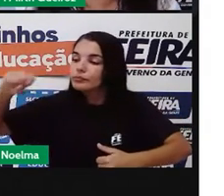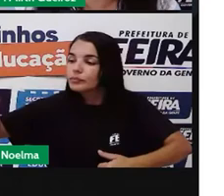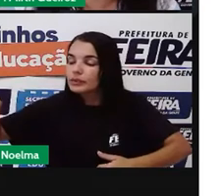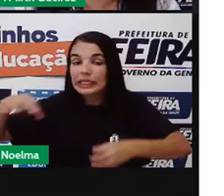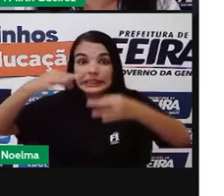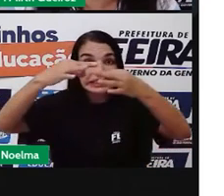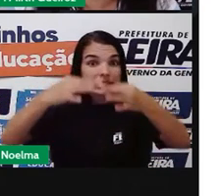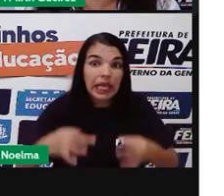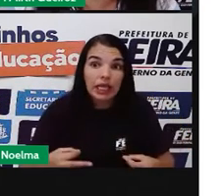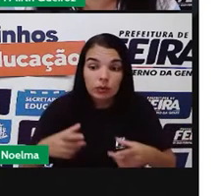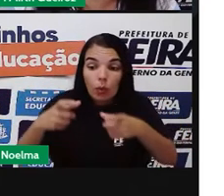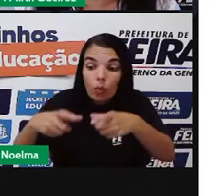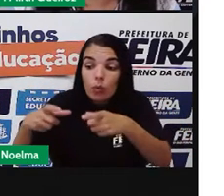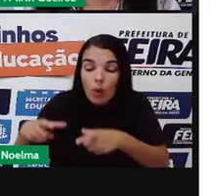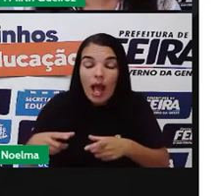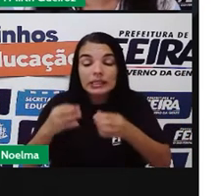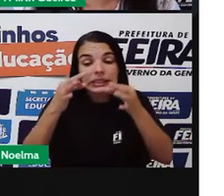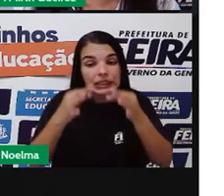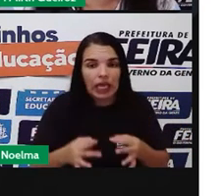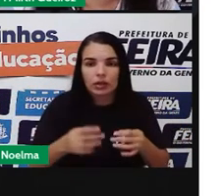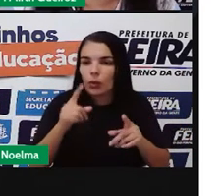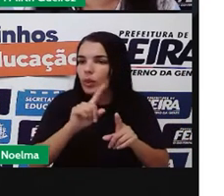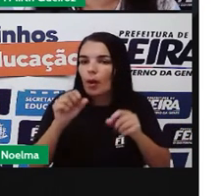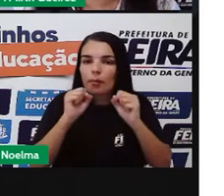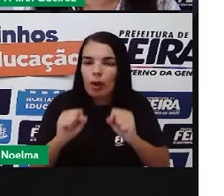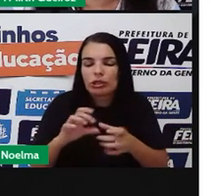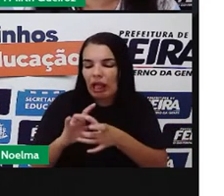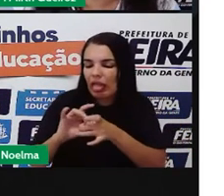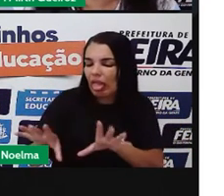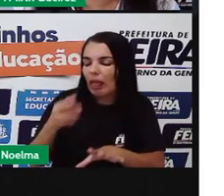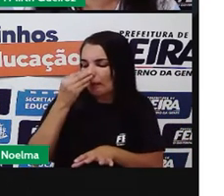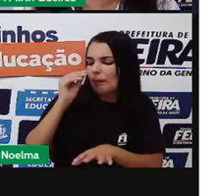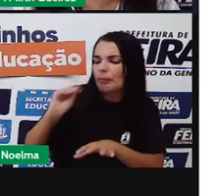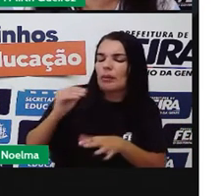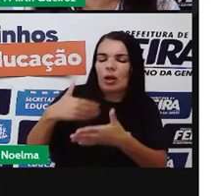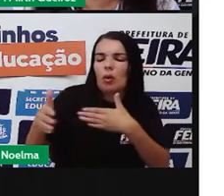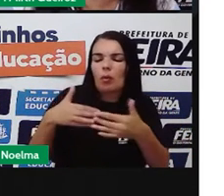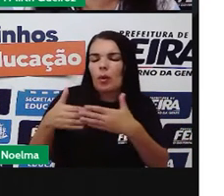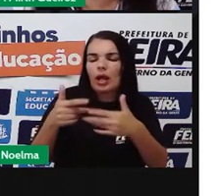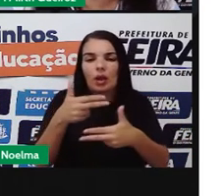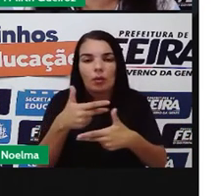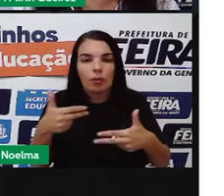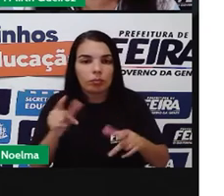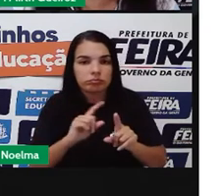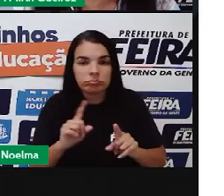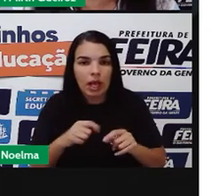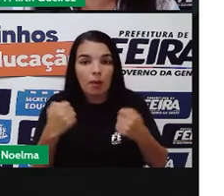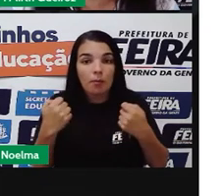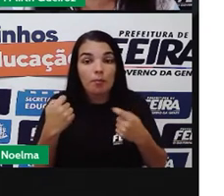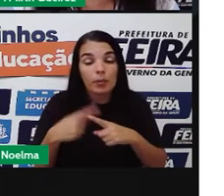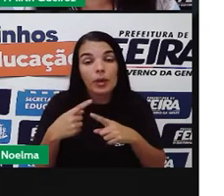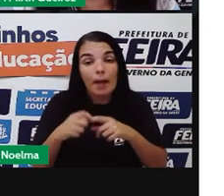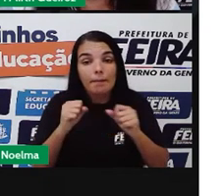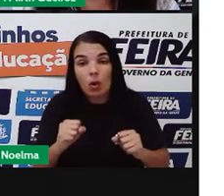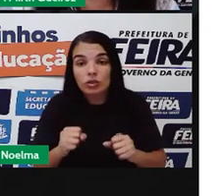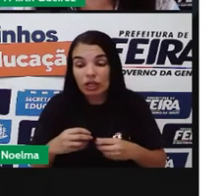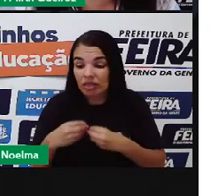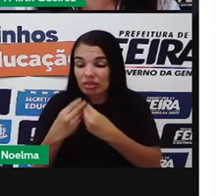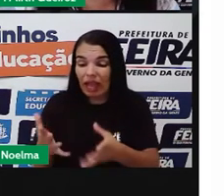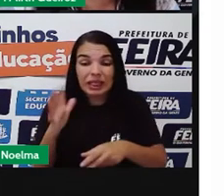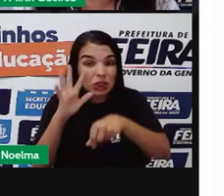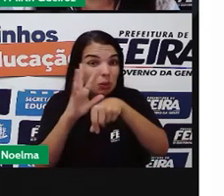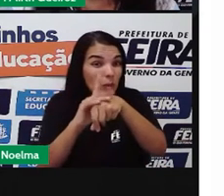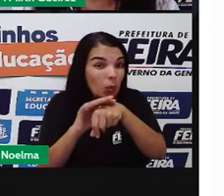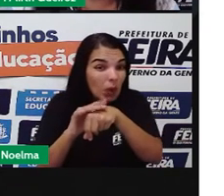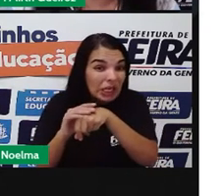poluição no meio ambiente e está relacionado com o sentimento de doentes, uma vez que vários vetores se proliferam, né?